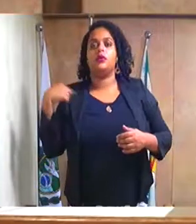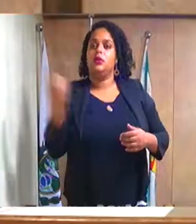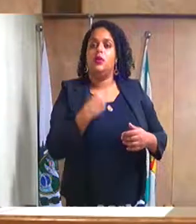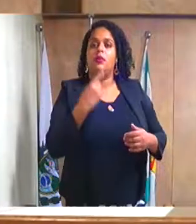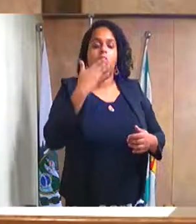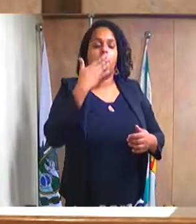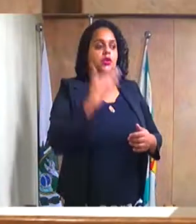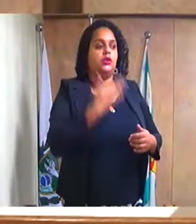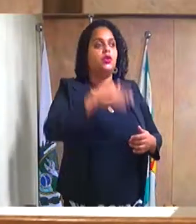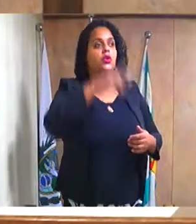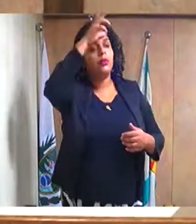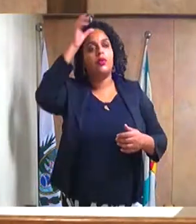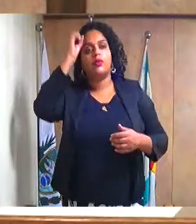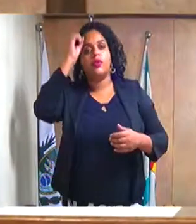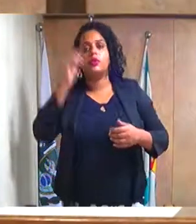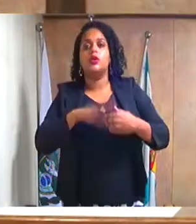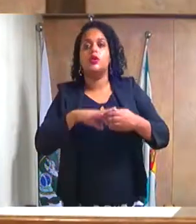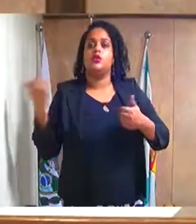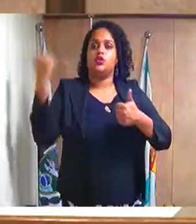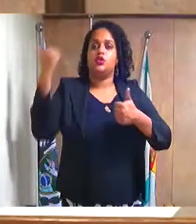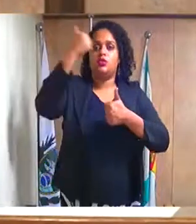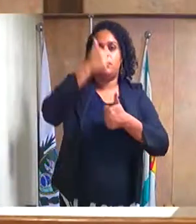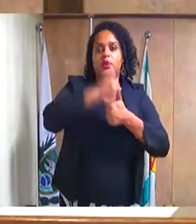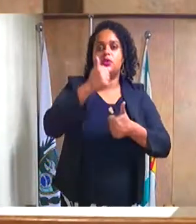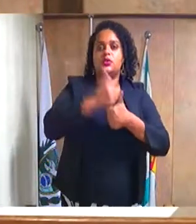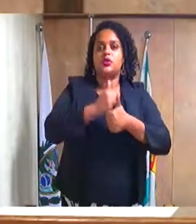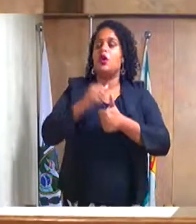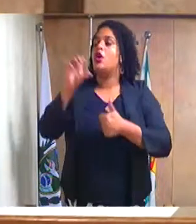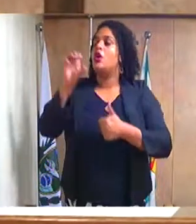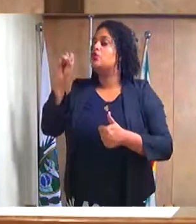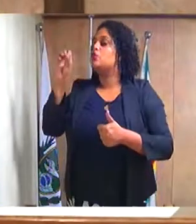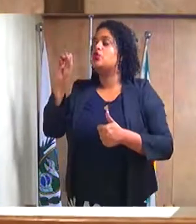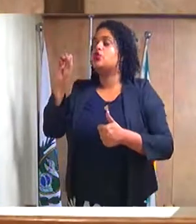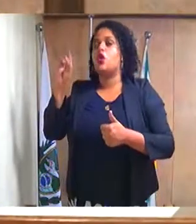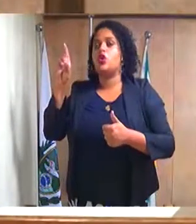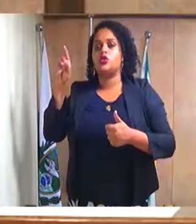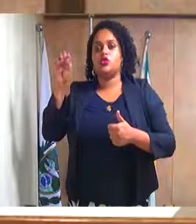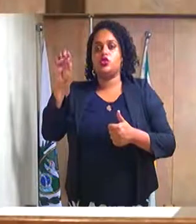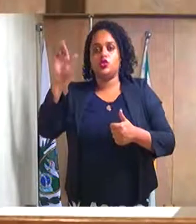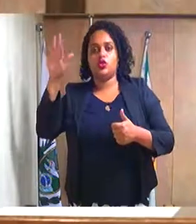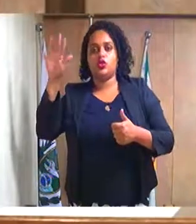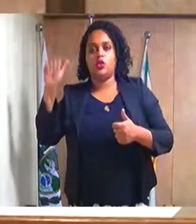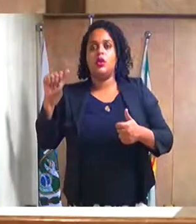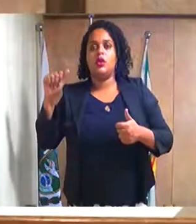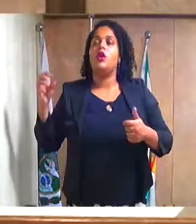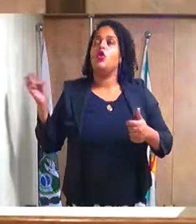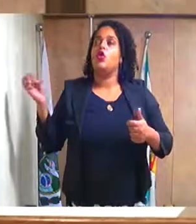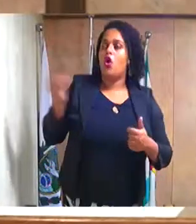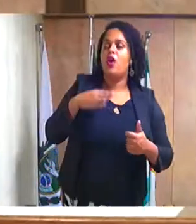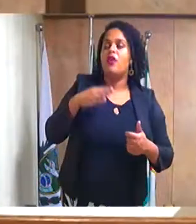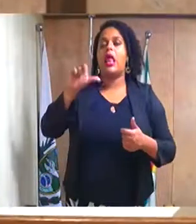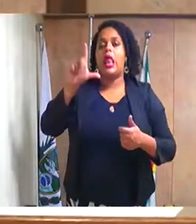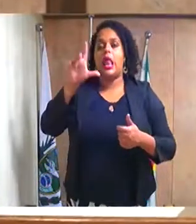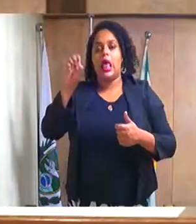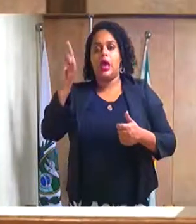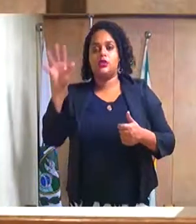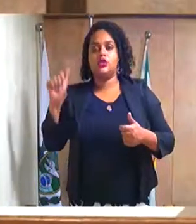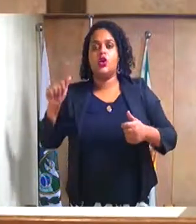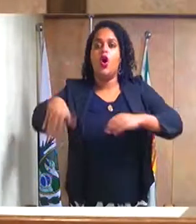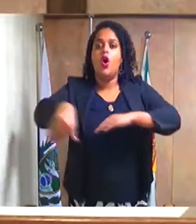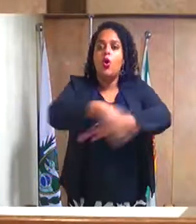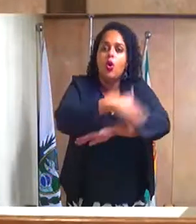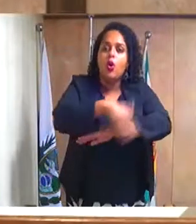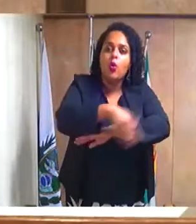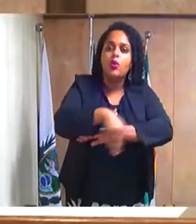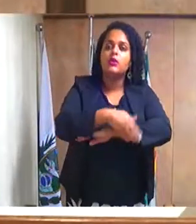ao excelente Sr. Prefeito, substituir as atuais lâmpadas a vapor de sódio pelo sistema de iluminação com a lâmpada de LED em toda extensão das ruas Santa Tereza,